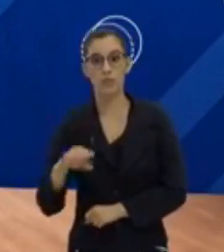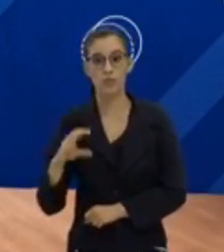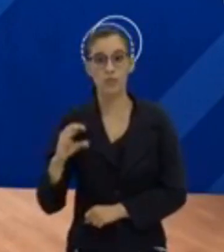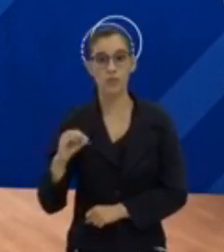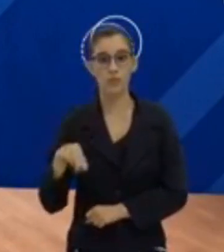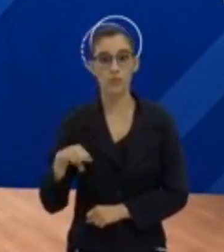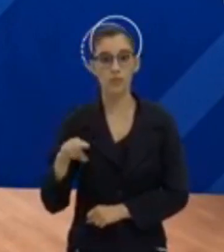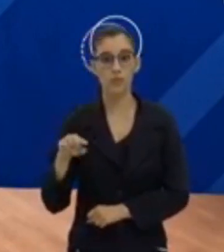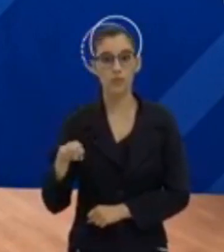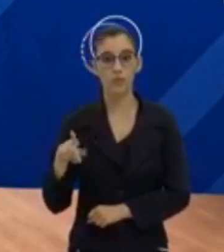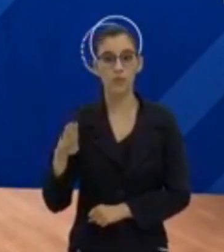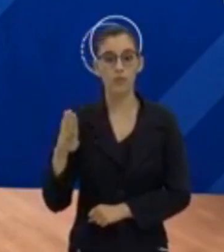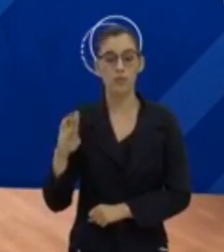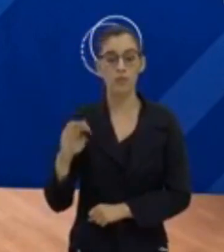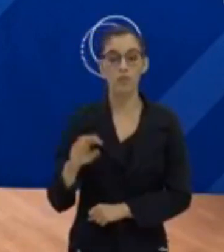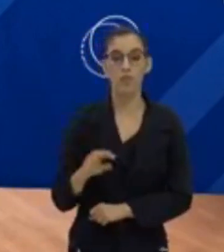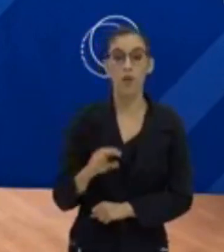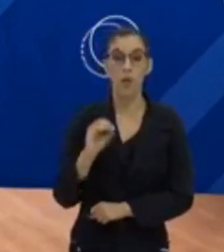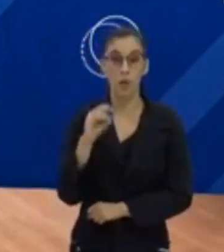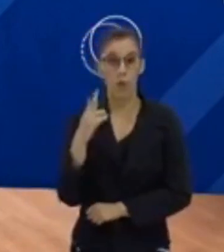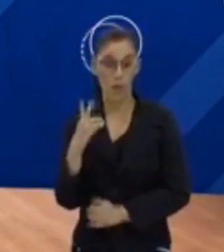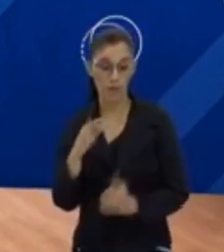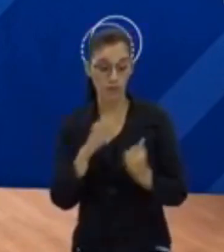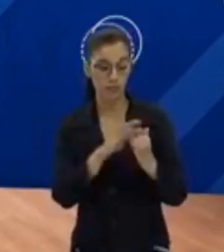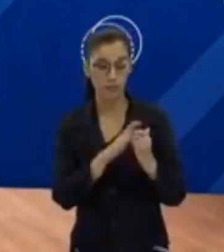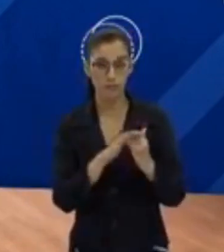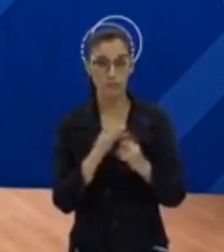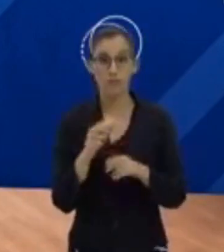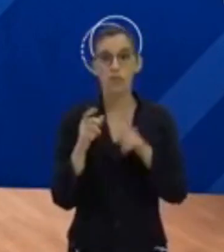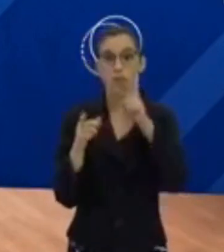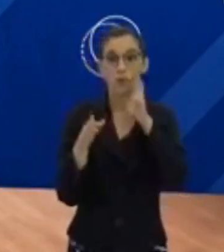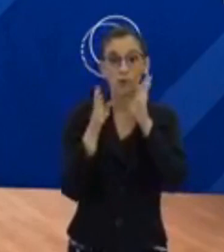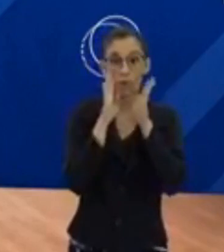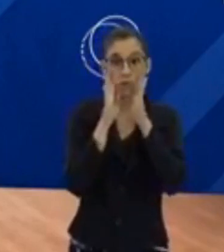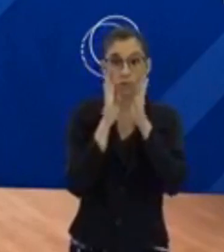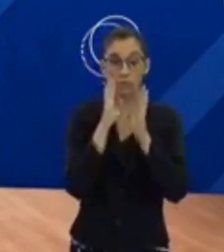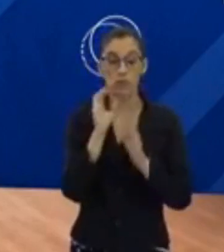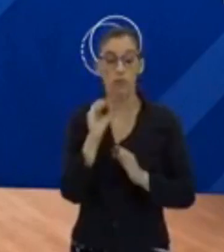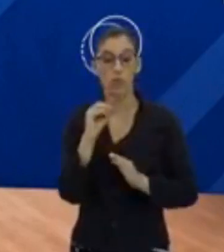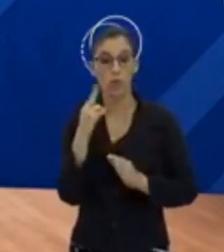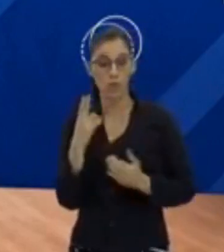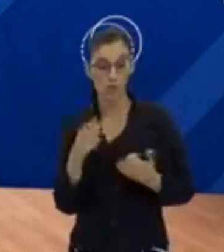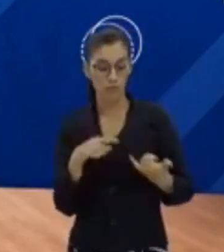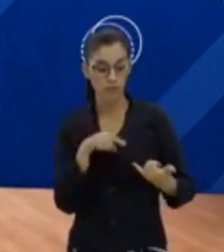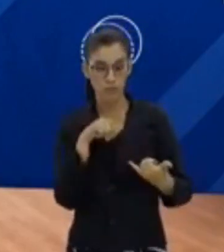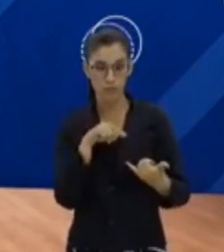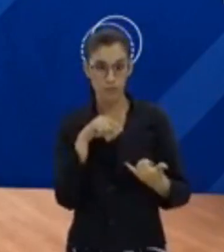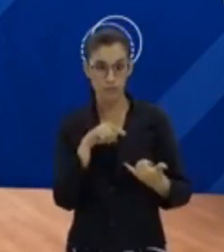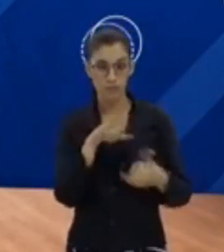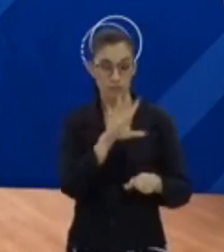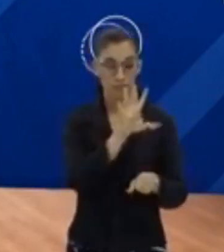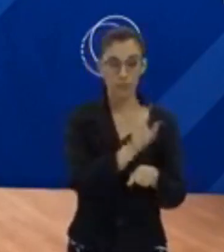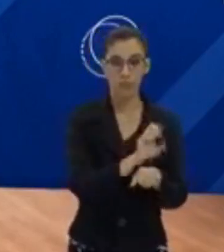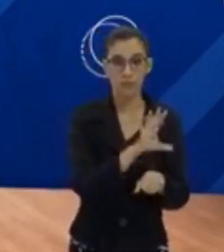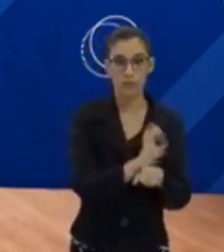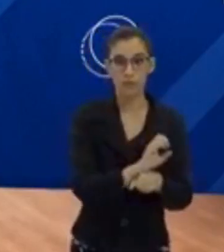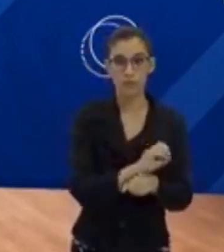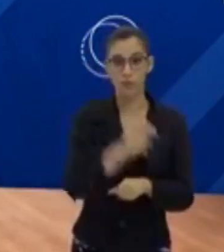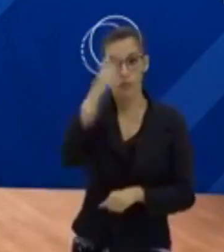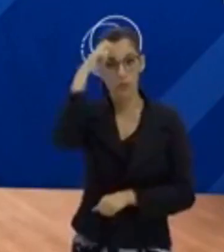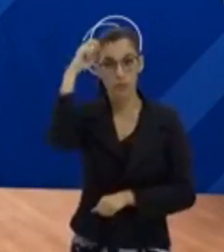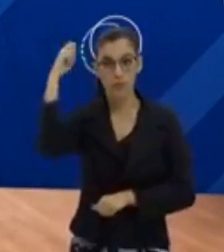ou até mesmo direto do seu celular. Basta que para isso você baixe o aplicativo Cultura Rede de Comunicação.